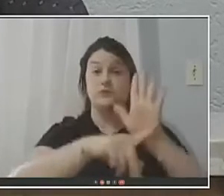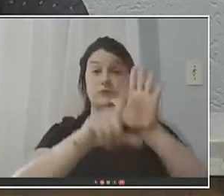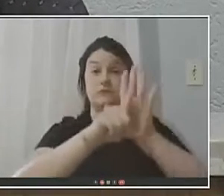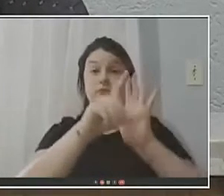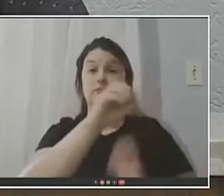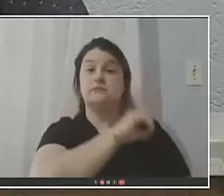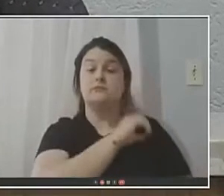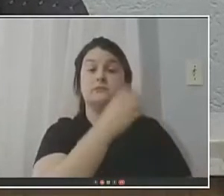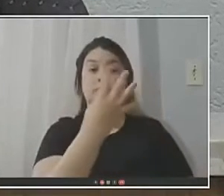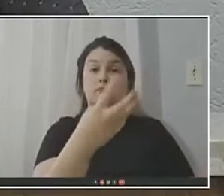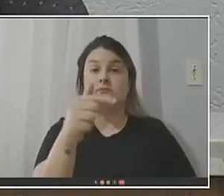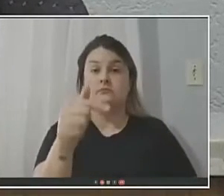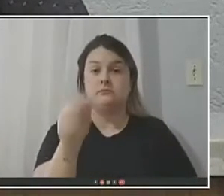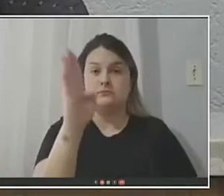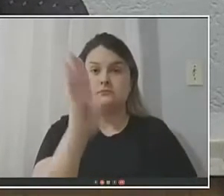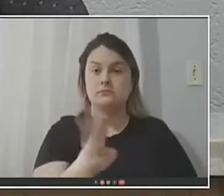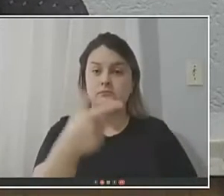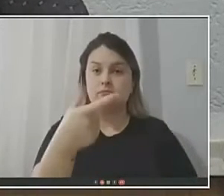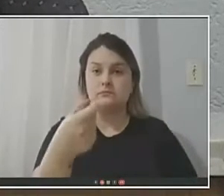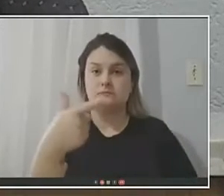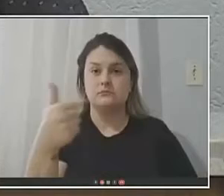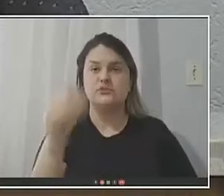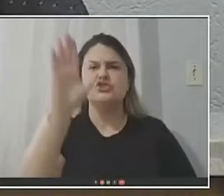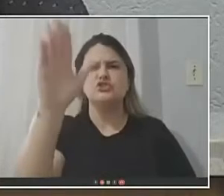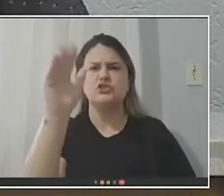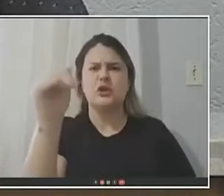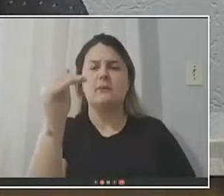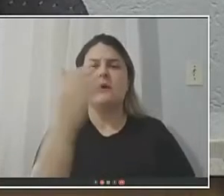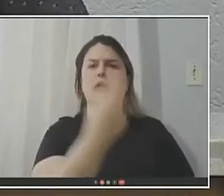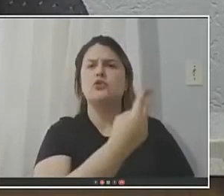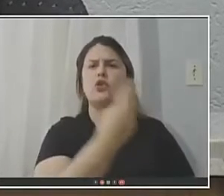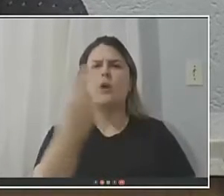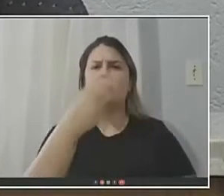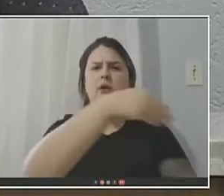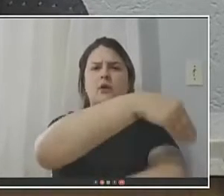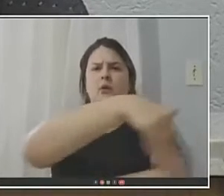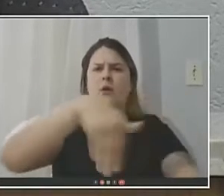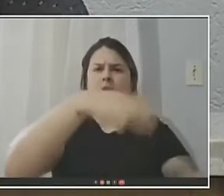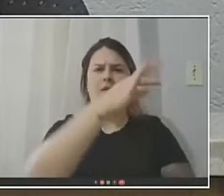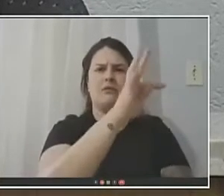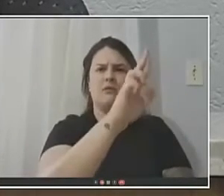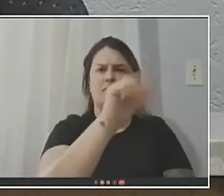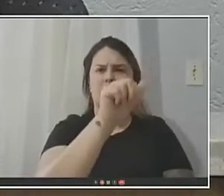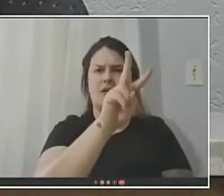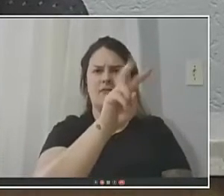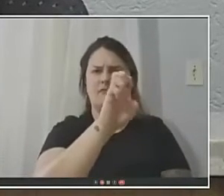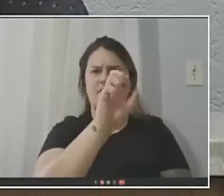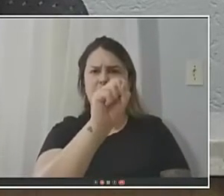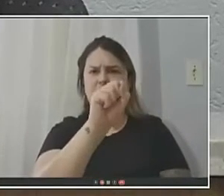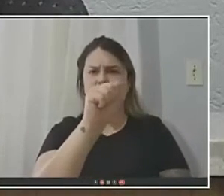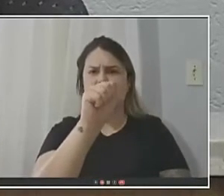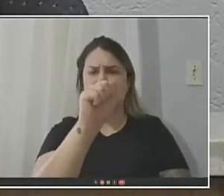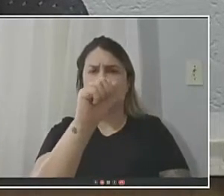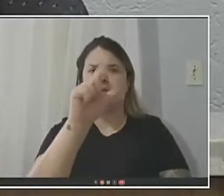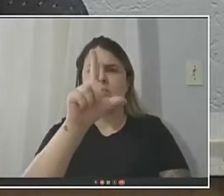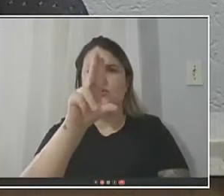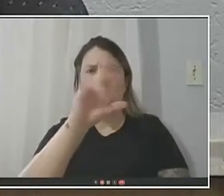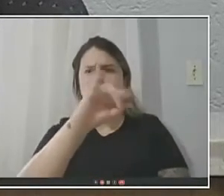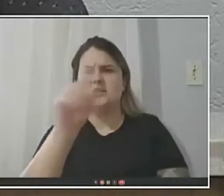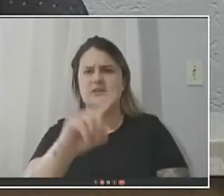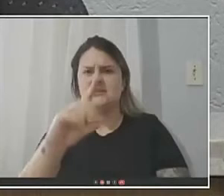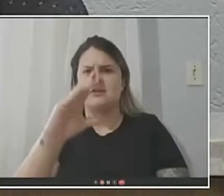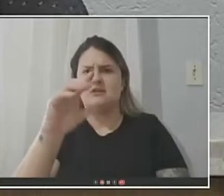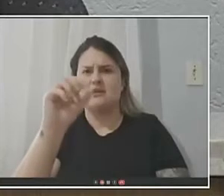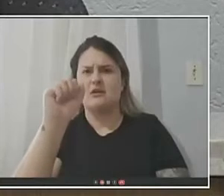número 47 de 2021. Denomina de travessia Luiz Alberto Moreira de Castilho, a travessa com entrada na rua